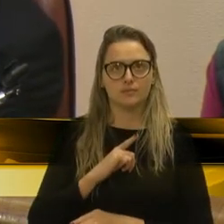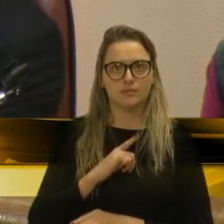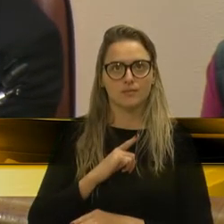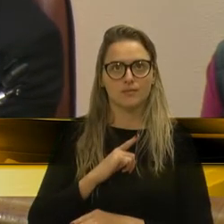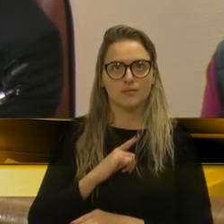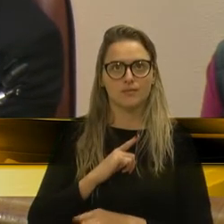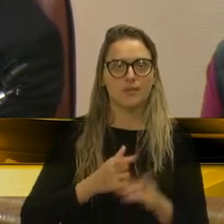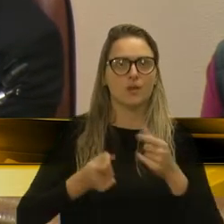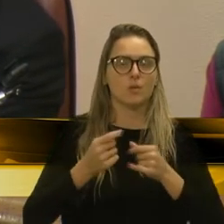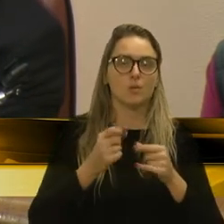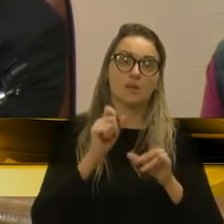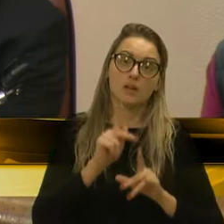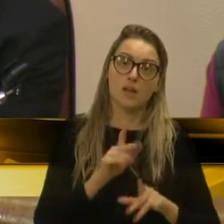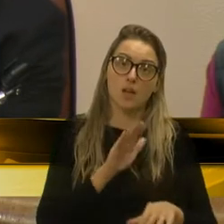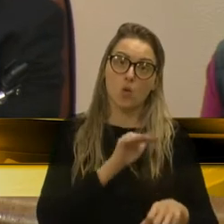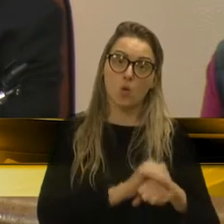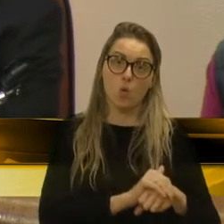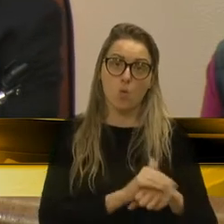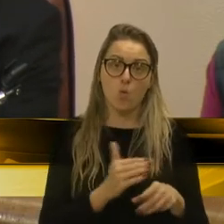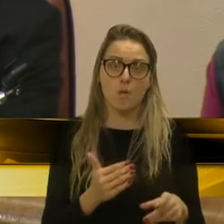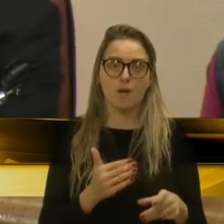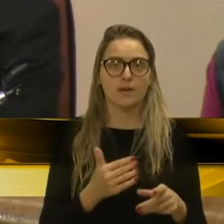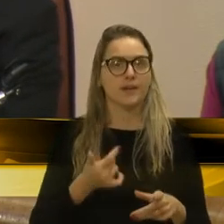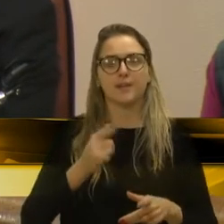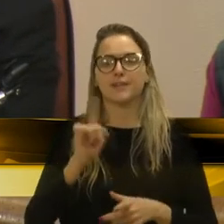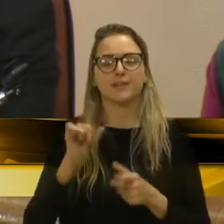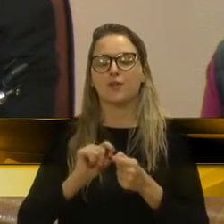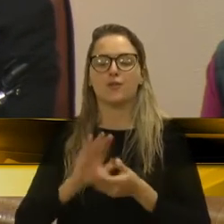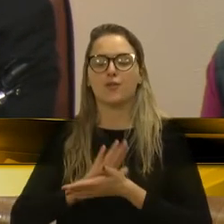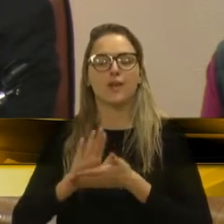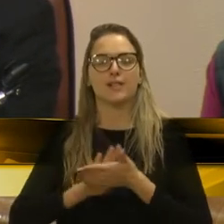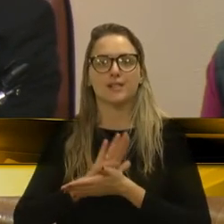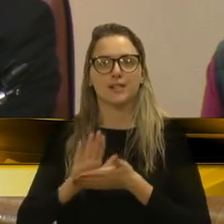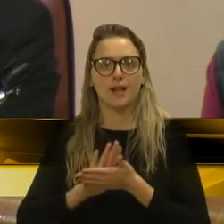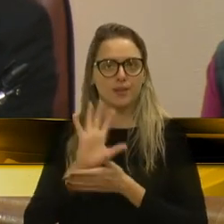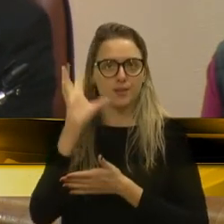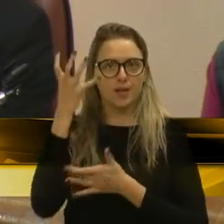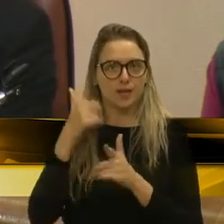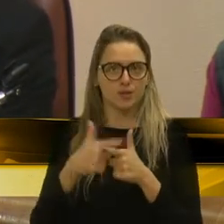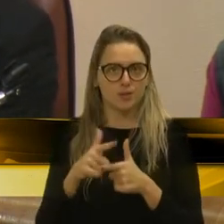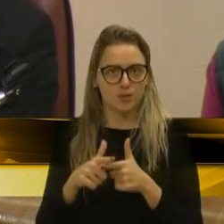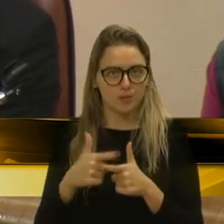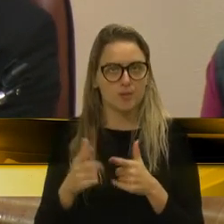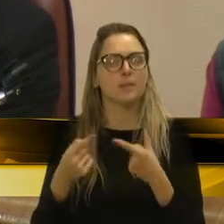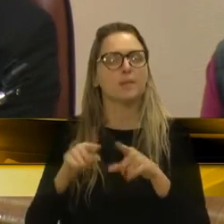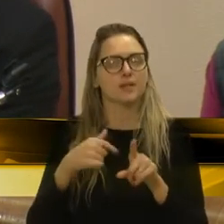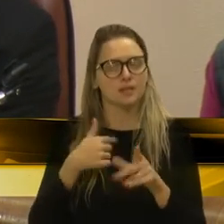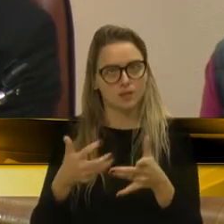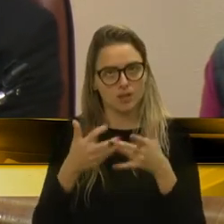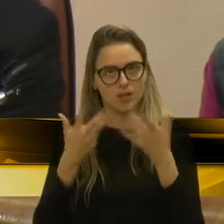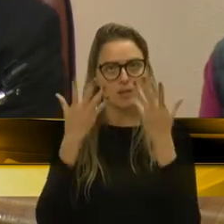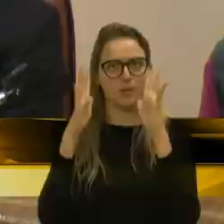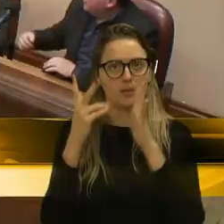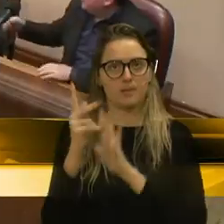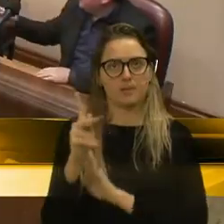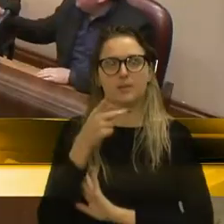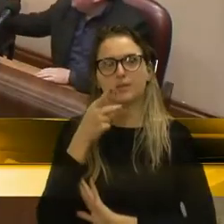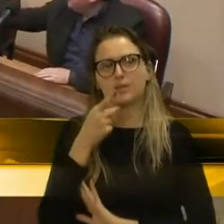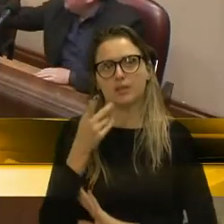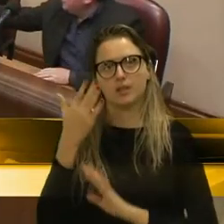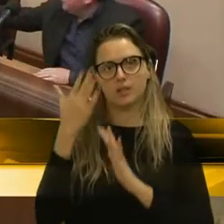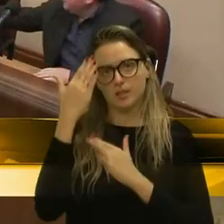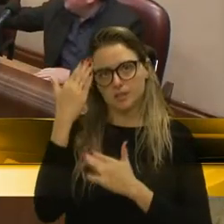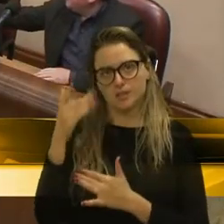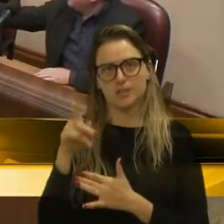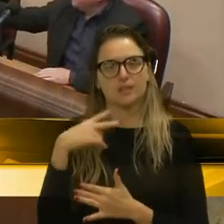quem é culpado, o vereador acaba dizendo, não, não fez nada para resolver o problema. Mas, quero parabenizar a senhora pela sua fala. Obrigada,